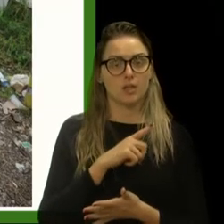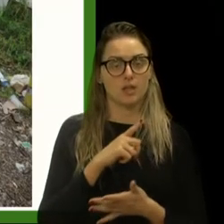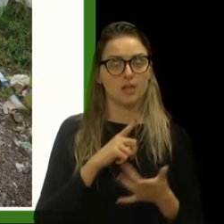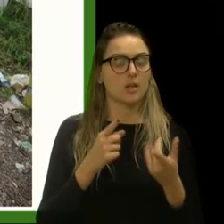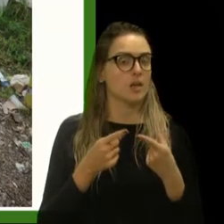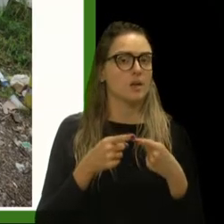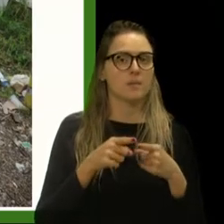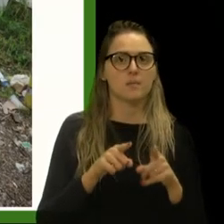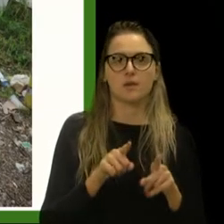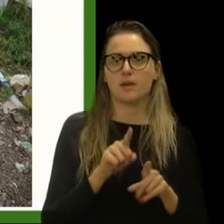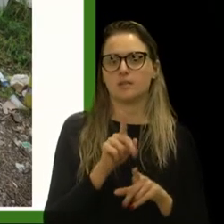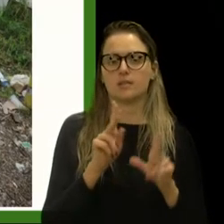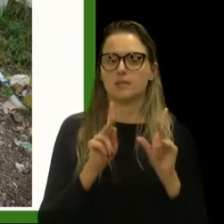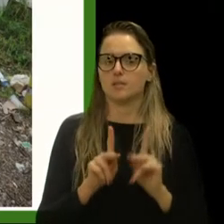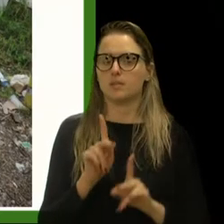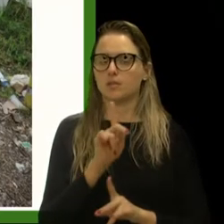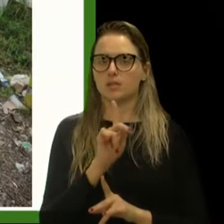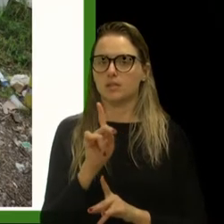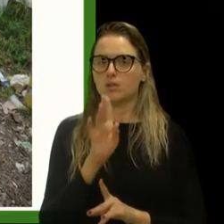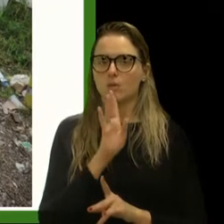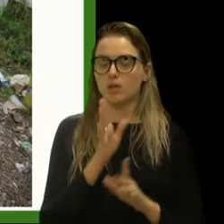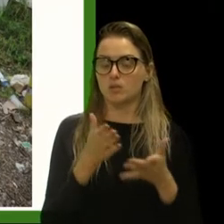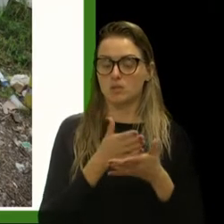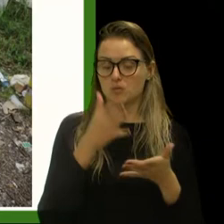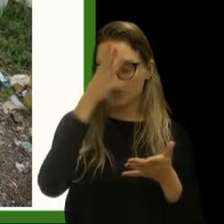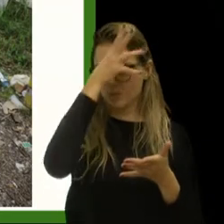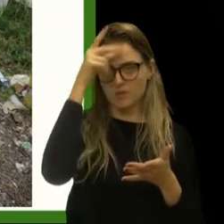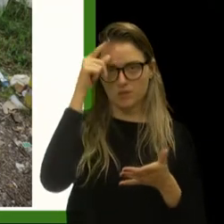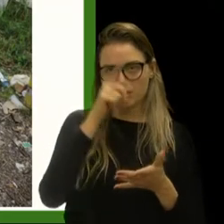garanto que não é de conhecimento da atual administração.